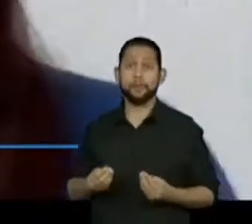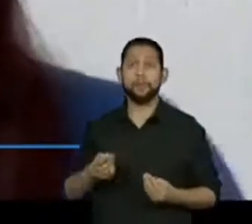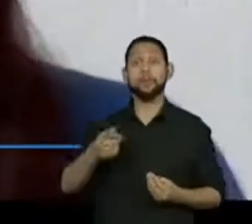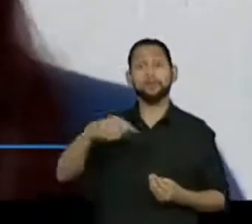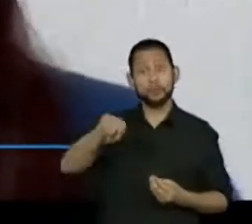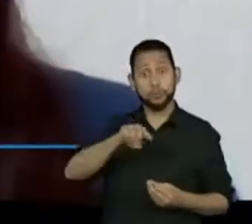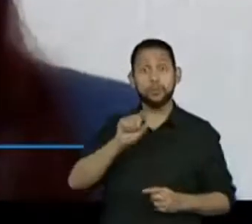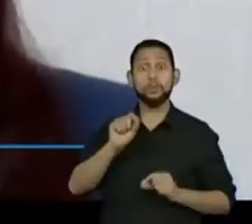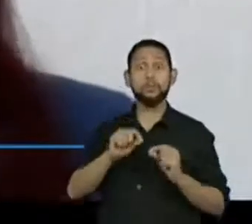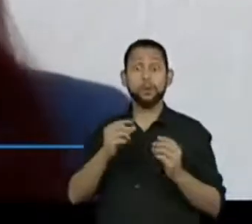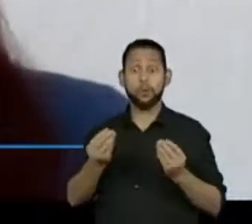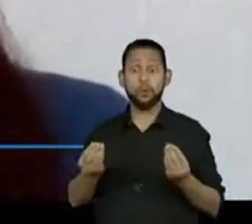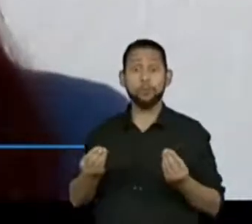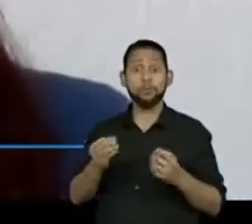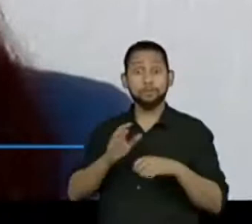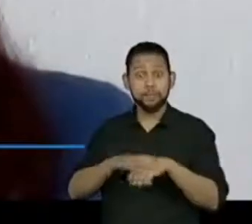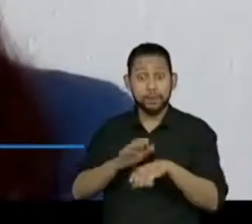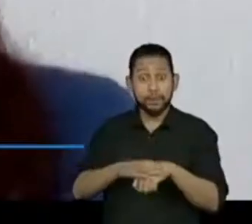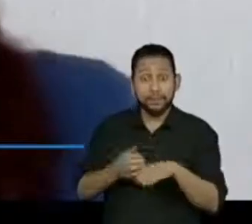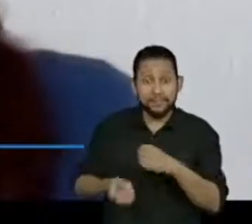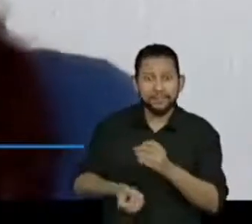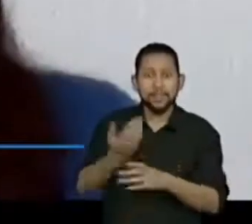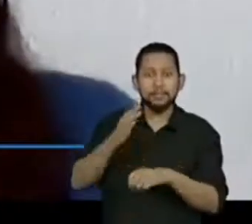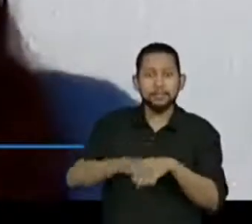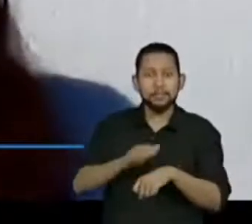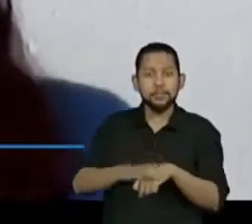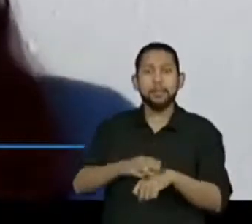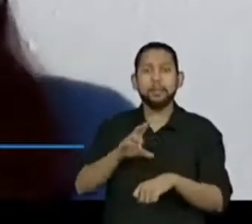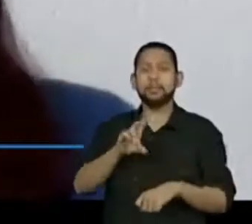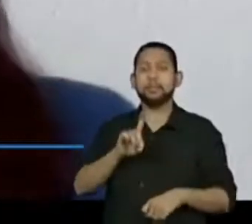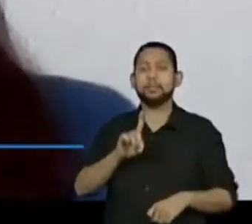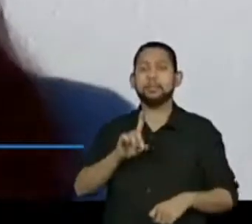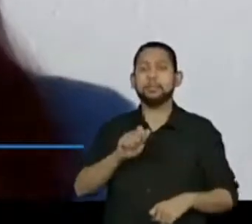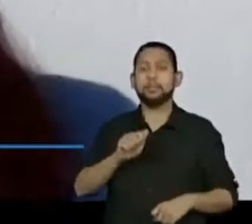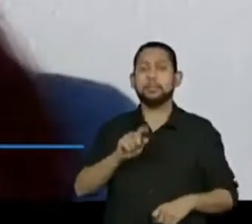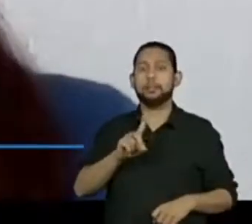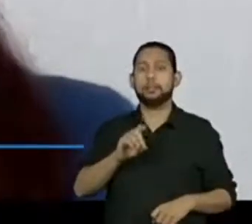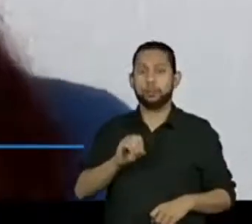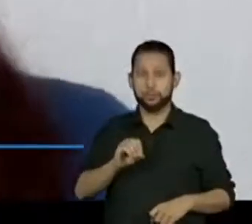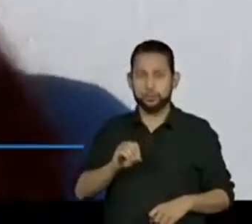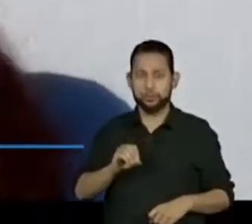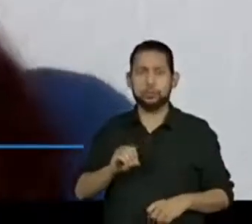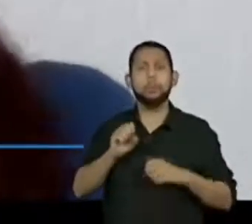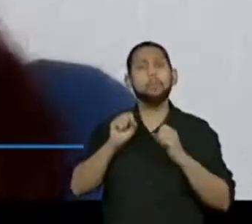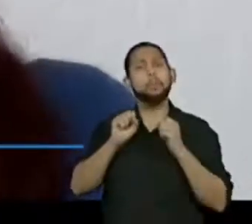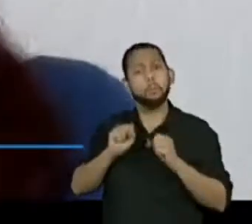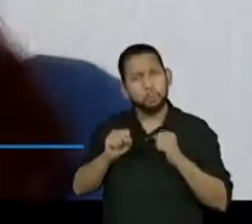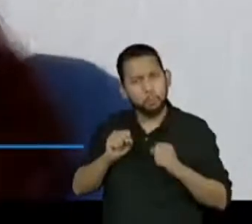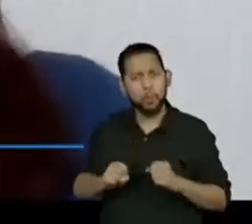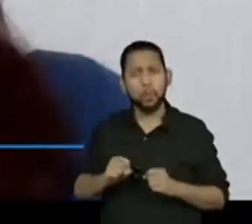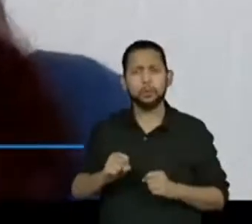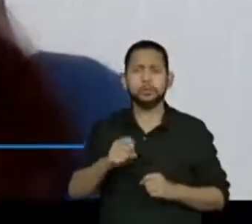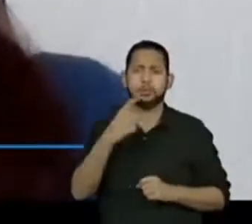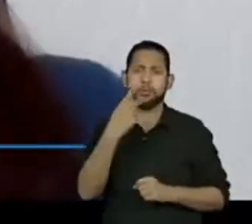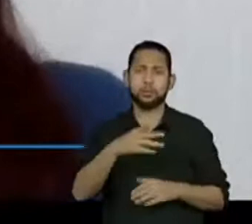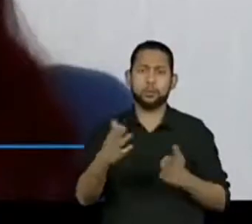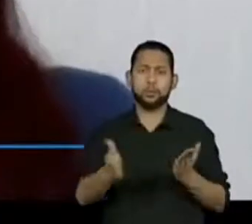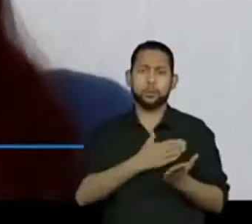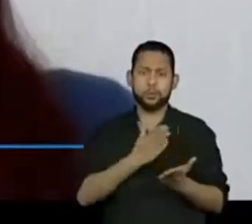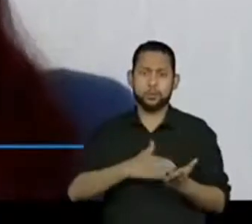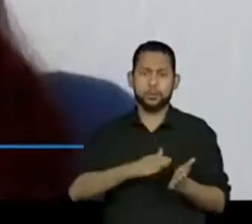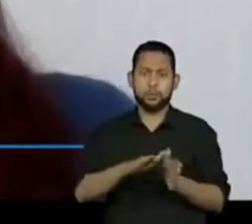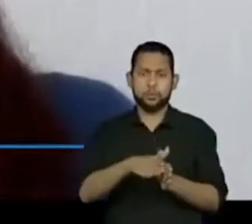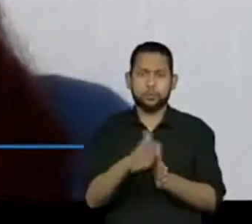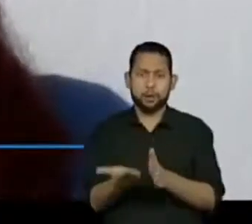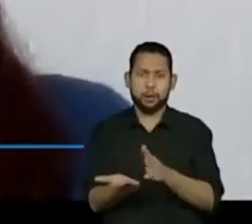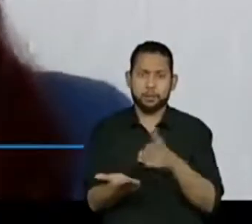vão construir um dado, tá? Pode pegar uma planificação de um cubo lá no livro do EMAI de